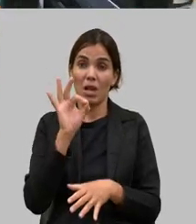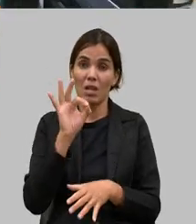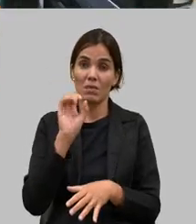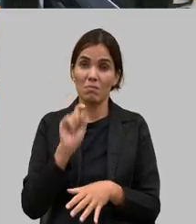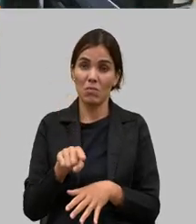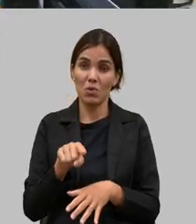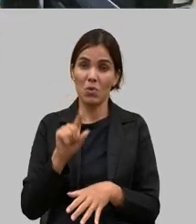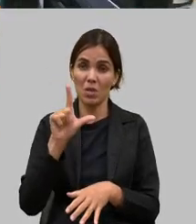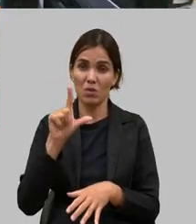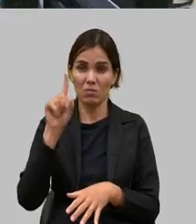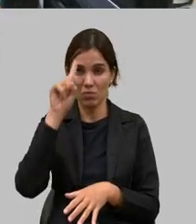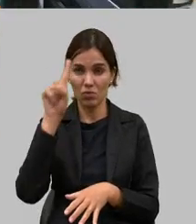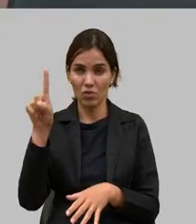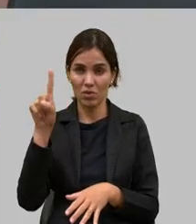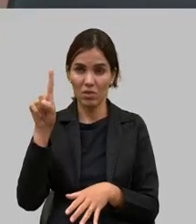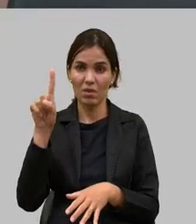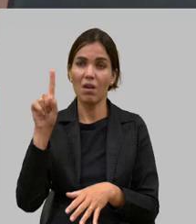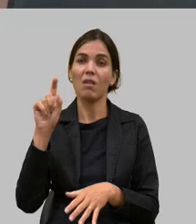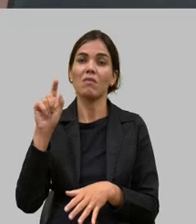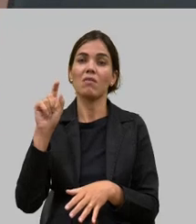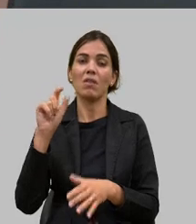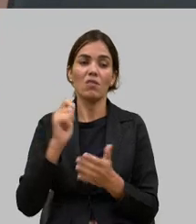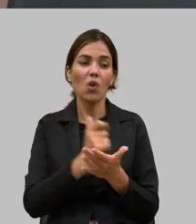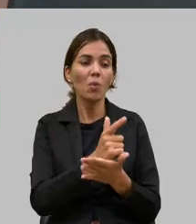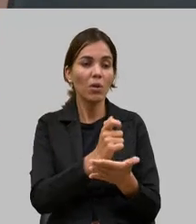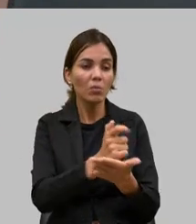aí uma pergunta que eu queria fazer para o senhor